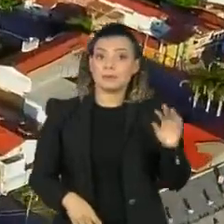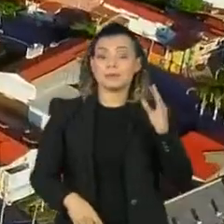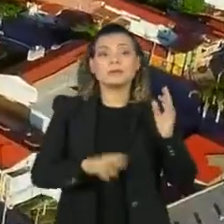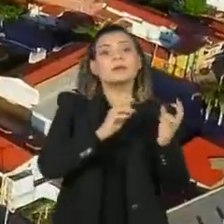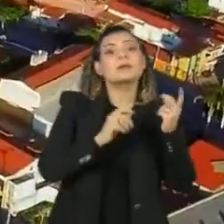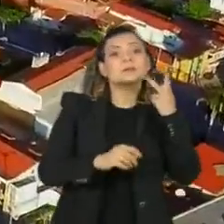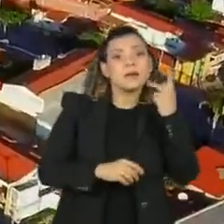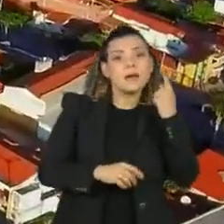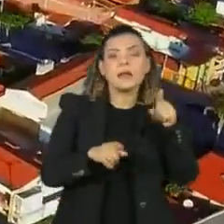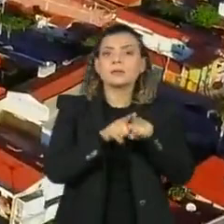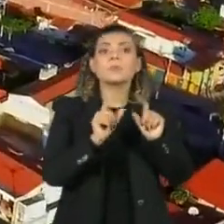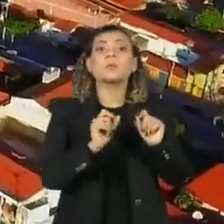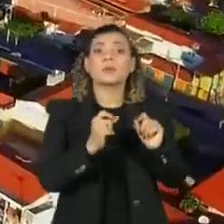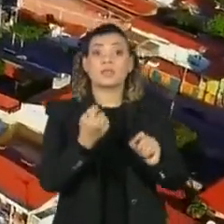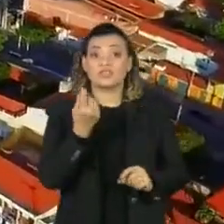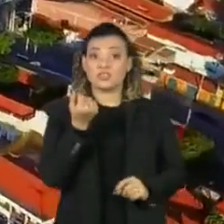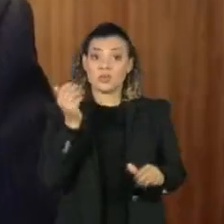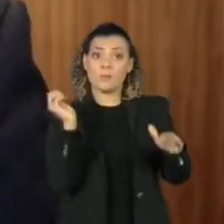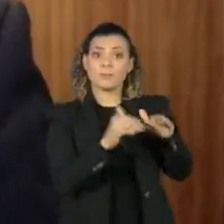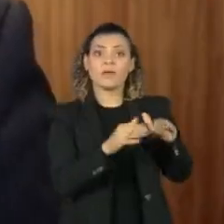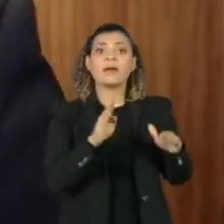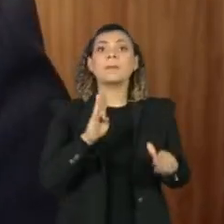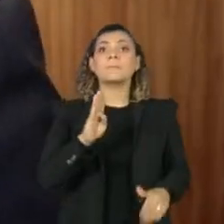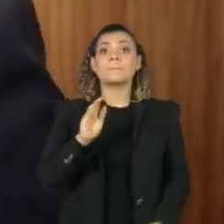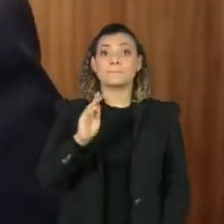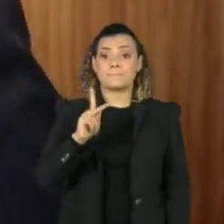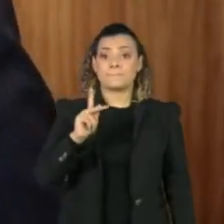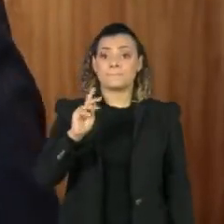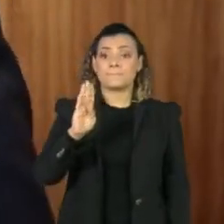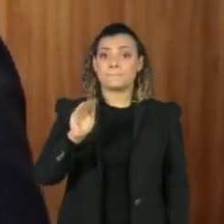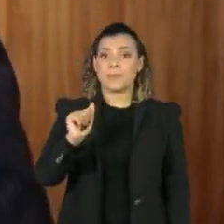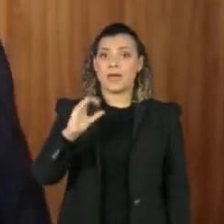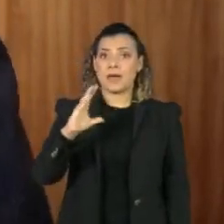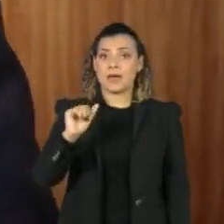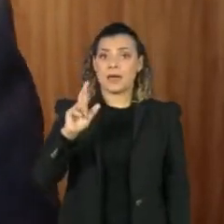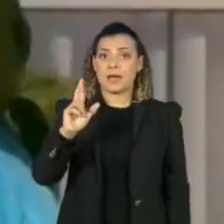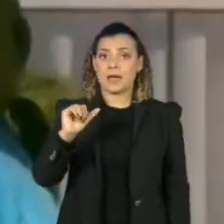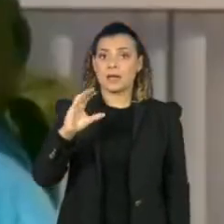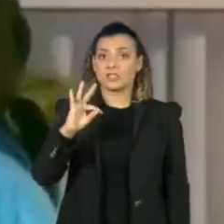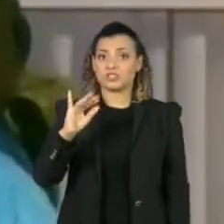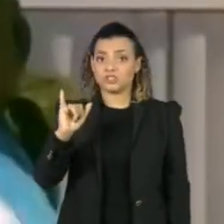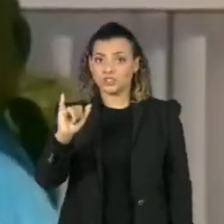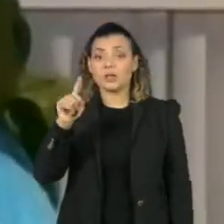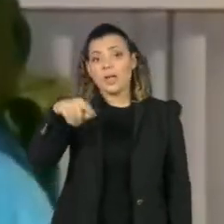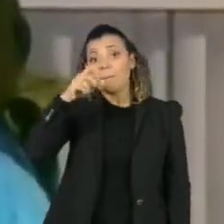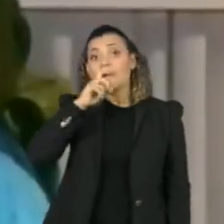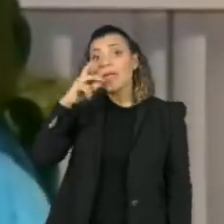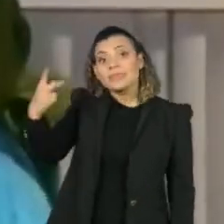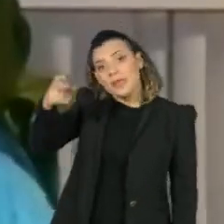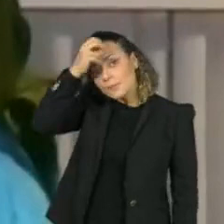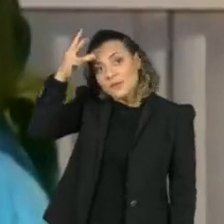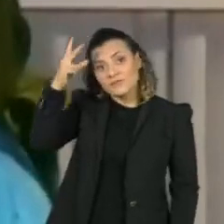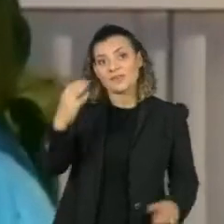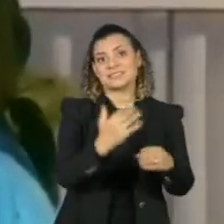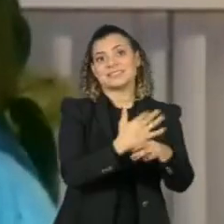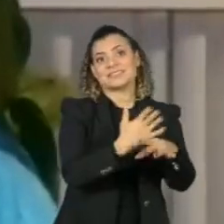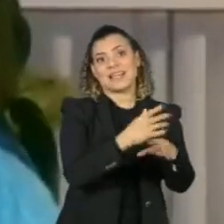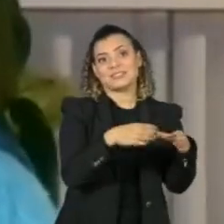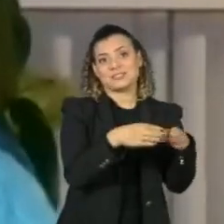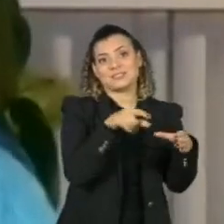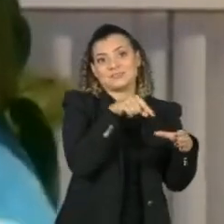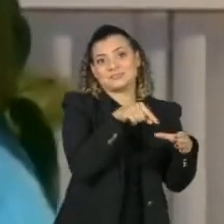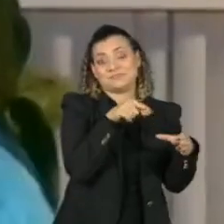R 1,3 milhão para Aracati, onde o pai, Bismarck Maia, é prefeito. É escolha deliberada para